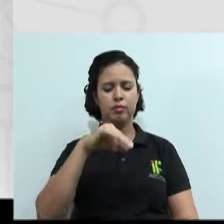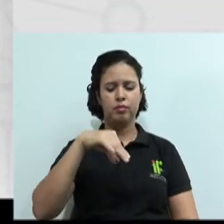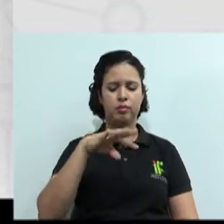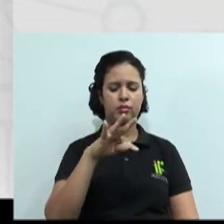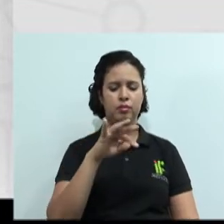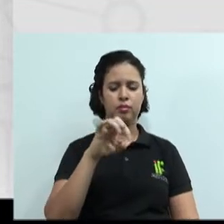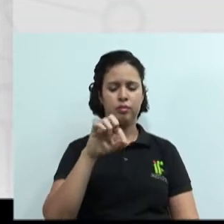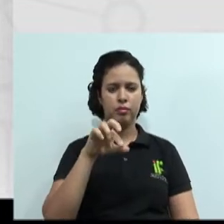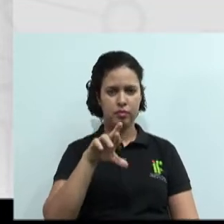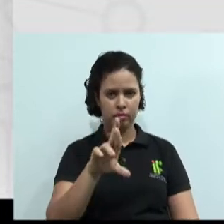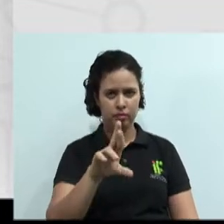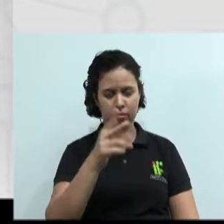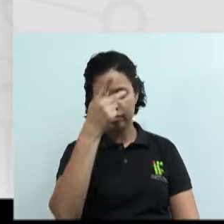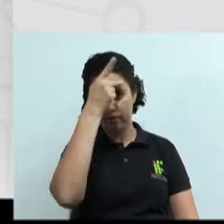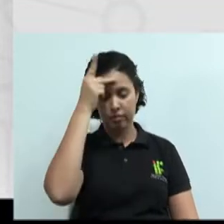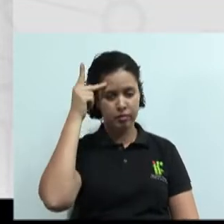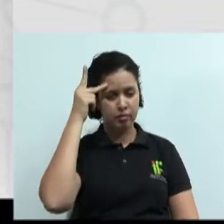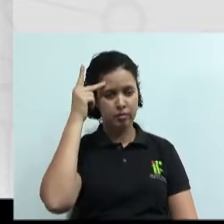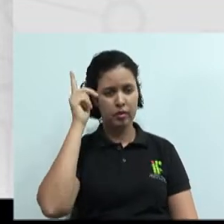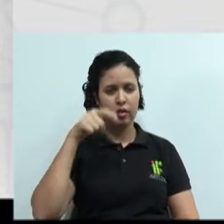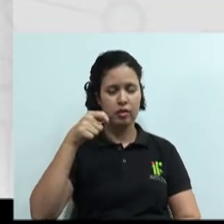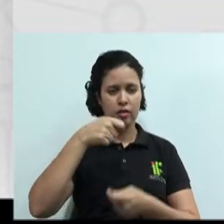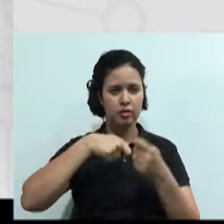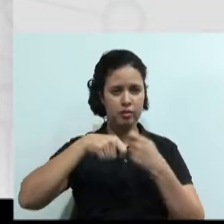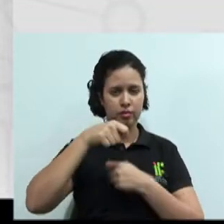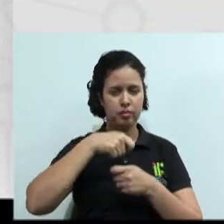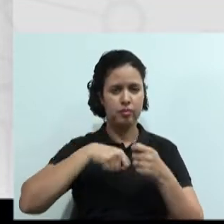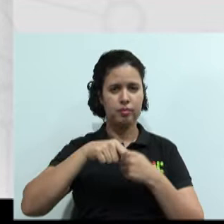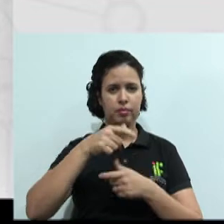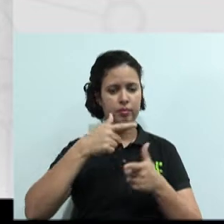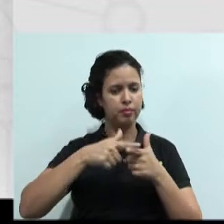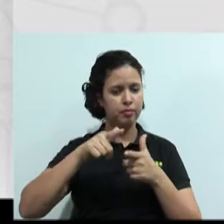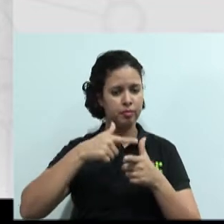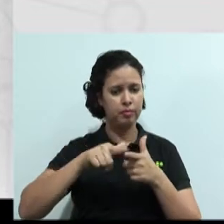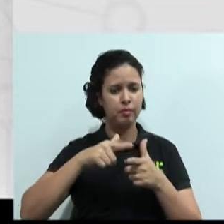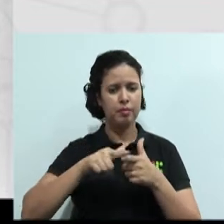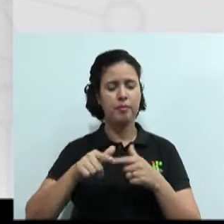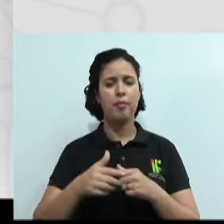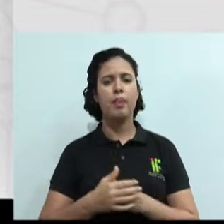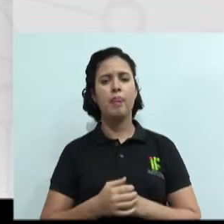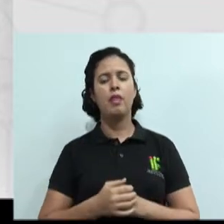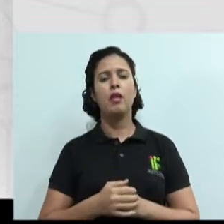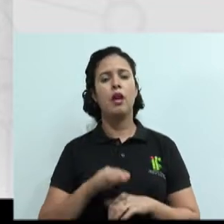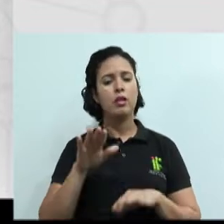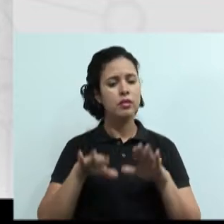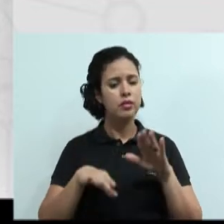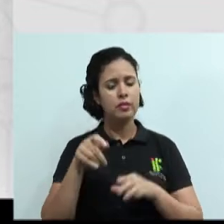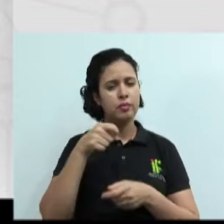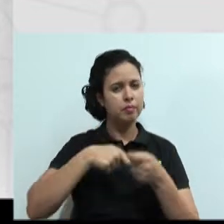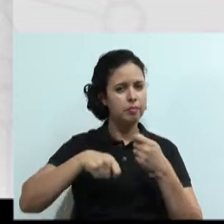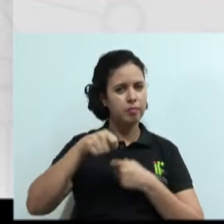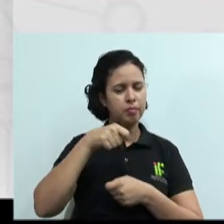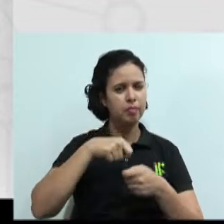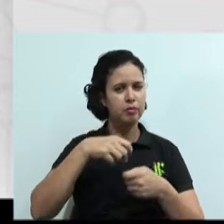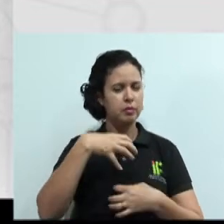conflitos. Observem aí que durante uma negociação, os ânimos, né? Eles podem se exaltar. Porque a pessoa